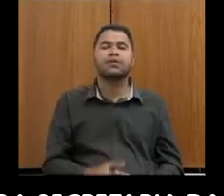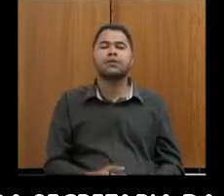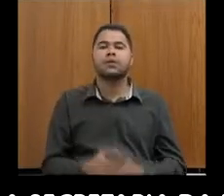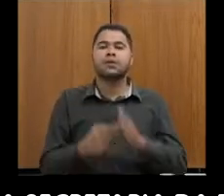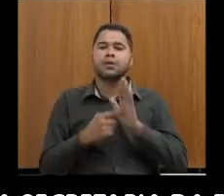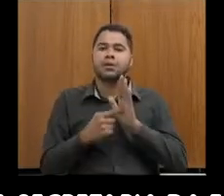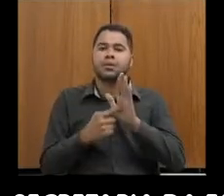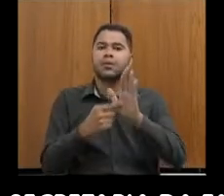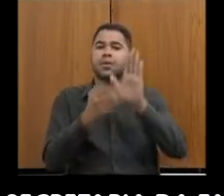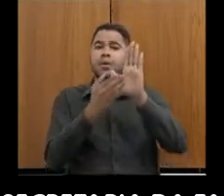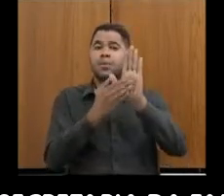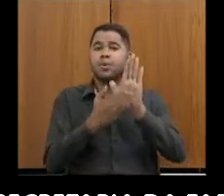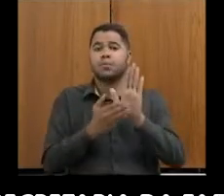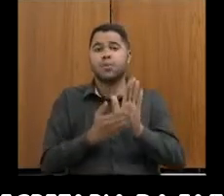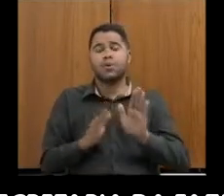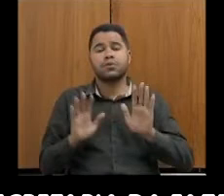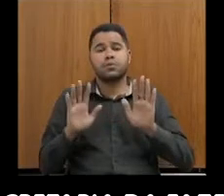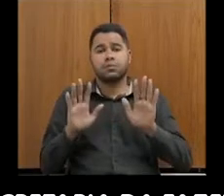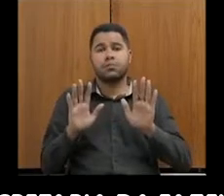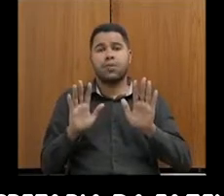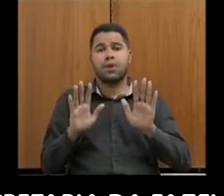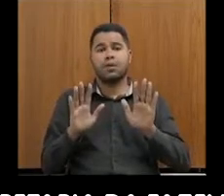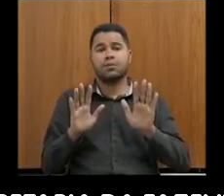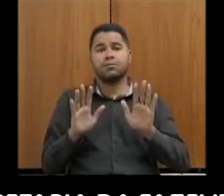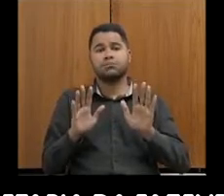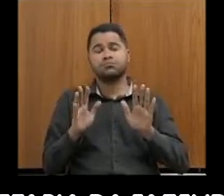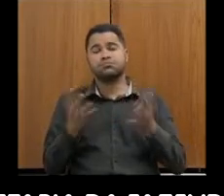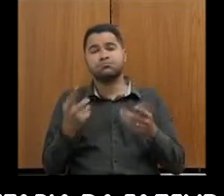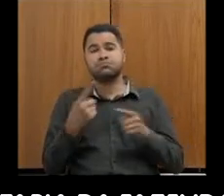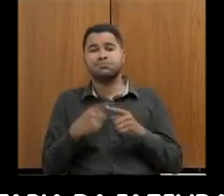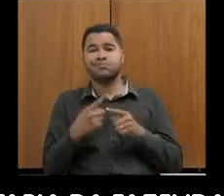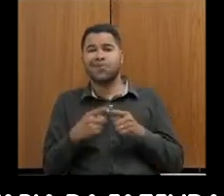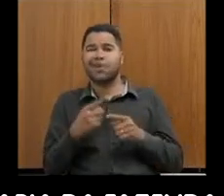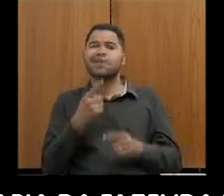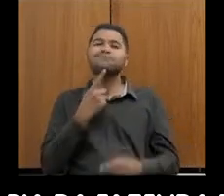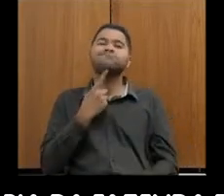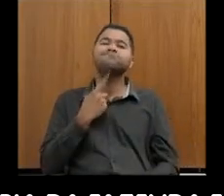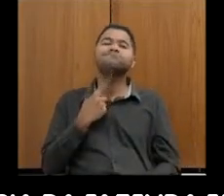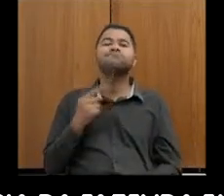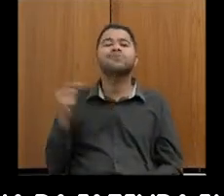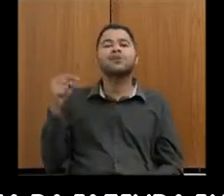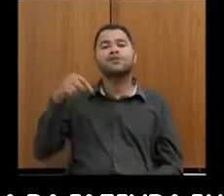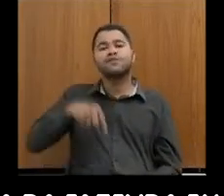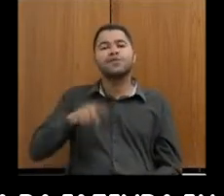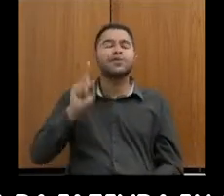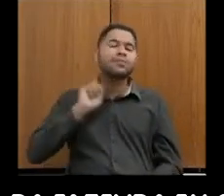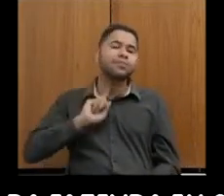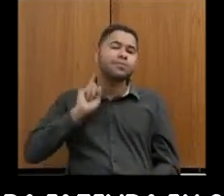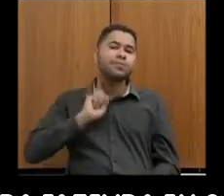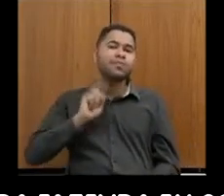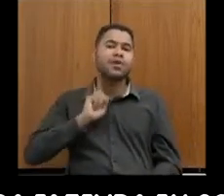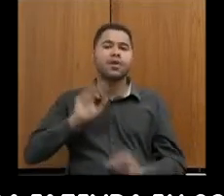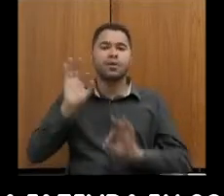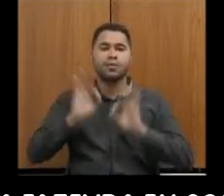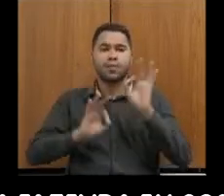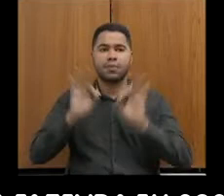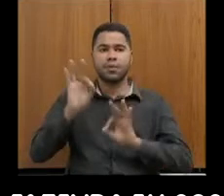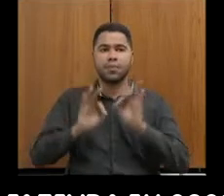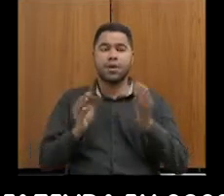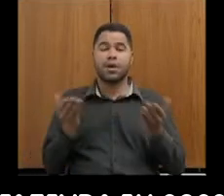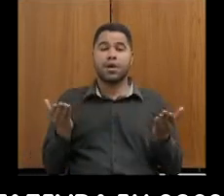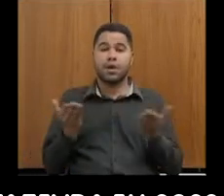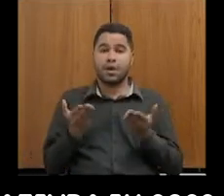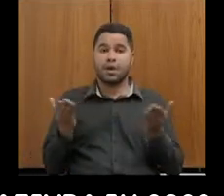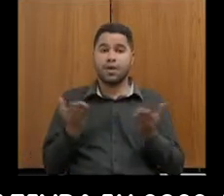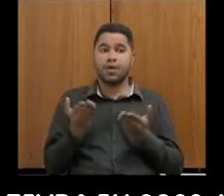apresentar algumas propostas, mas por questões alheias, mesmo com o desejo de vir para Minas Gerais, eles montaram uma fábrica em Goiás, e agora